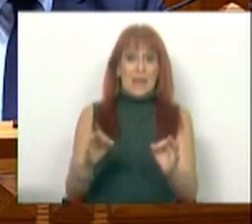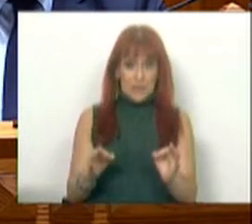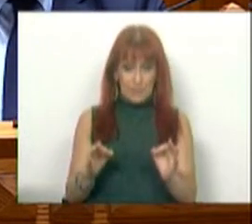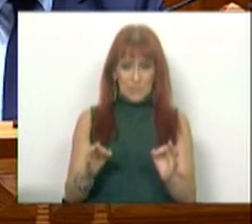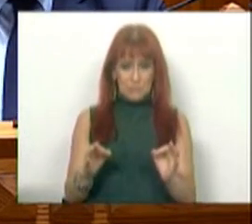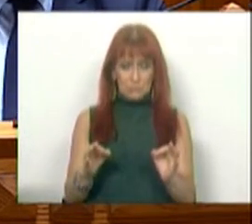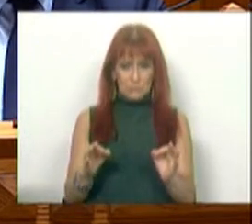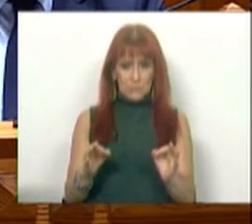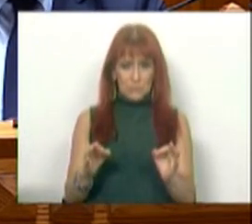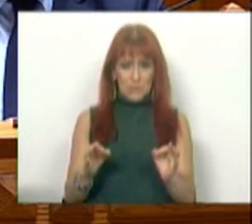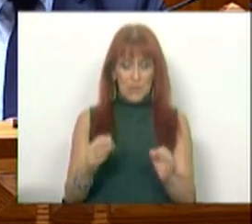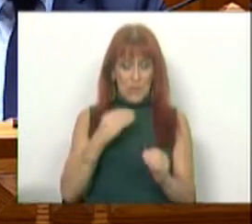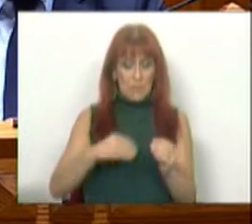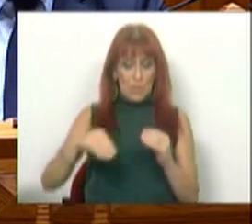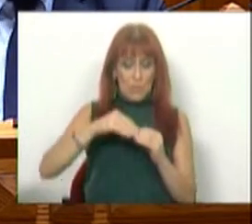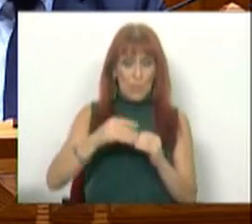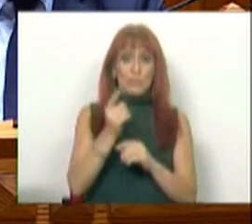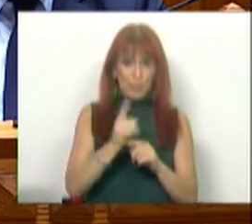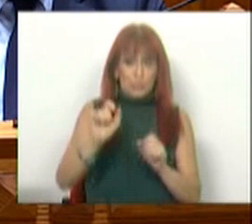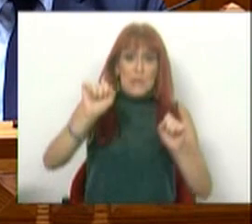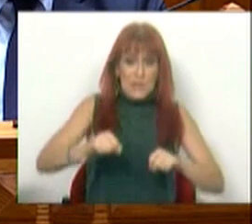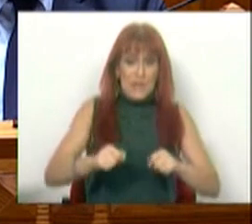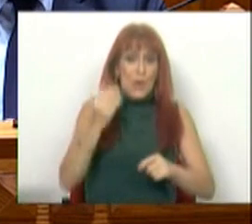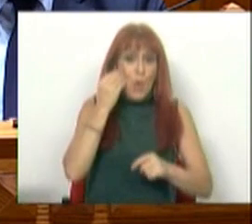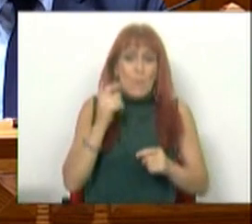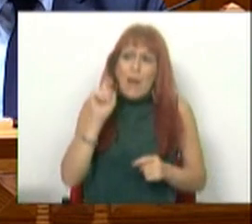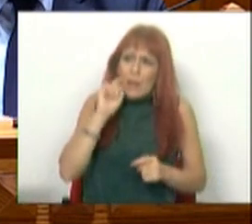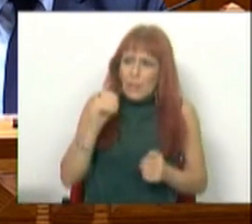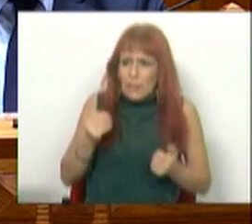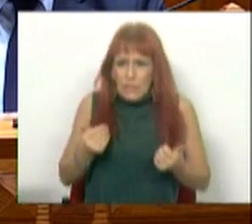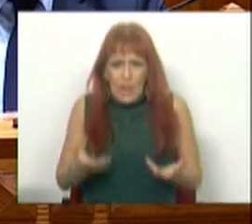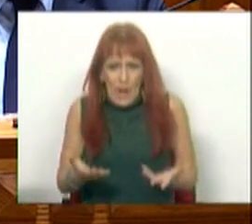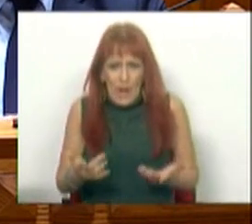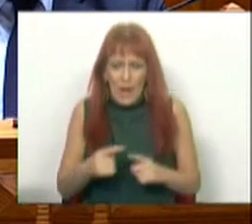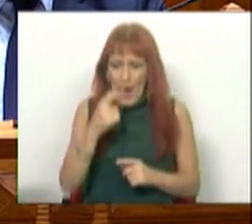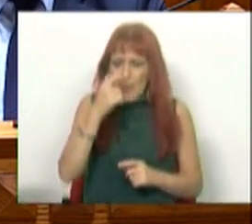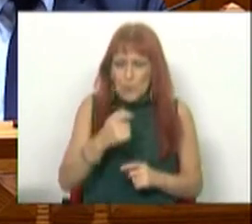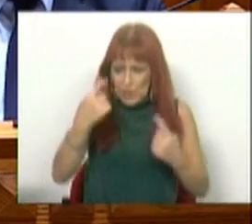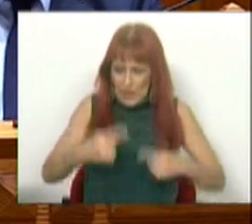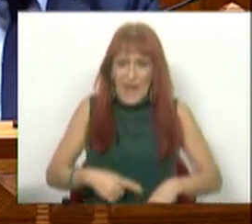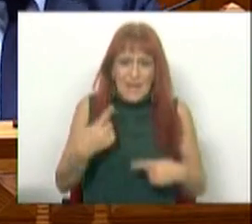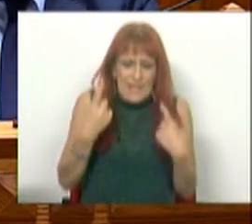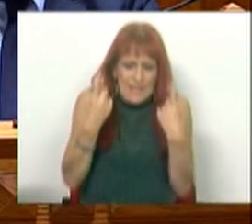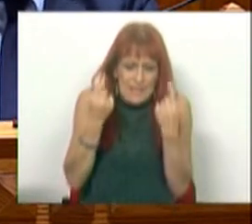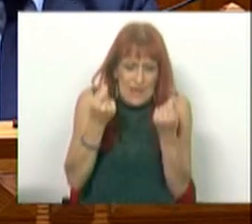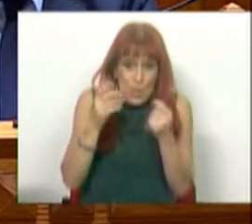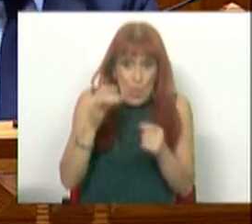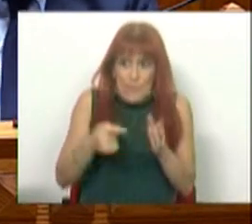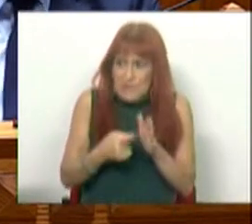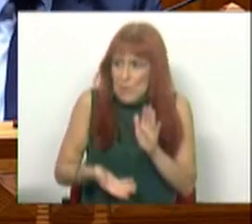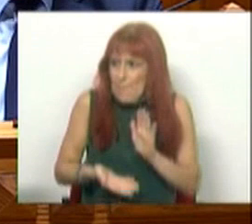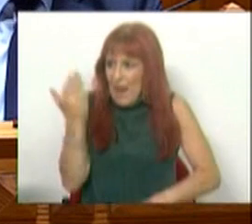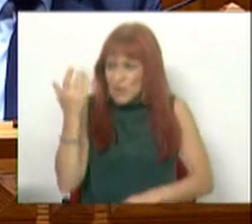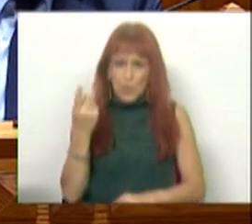o suplemento extraordinário, sim, de forma a garantir que as pessoas têm o dinheiro quando mais